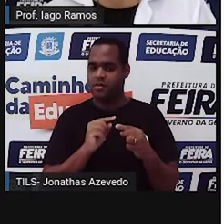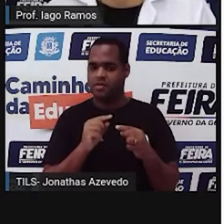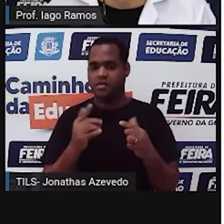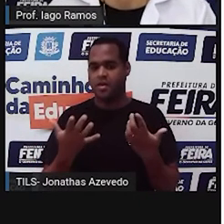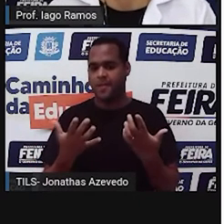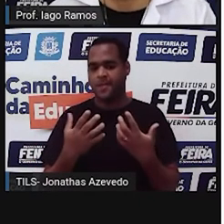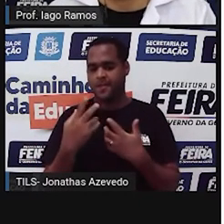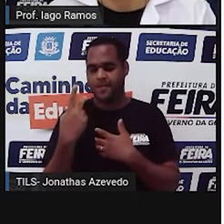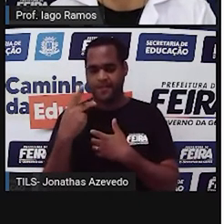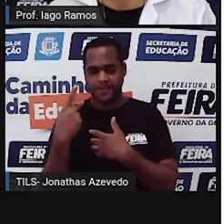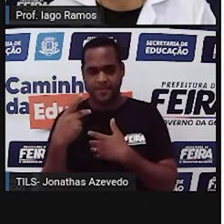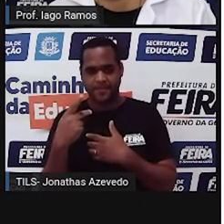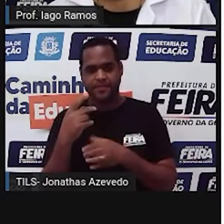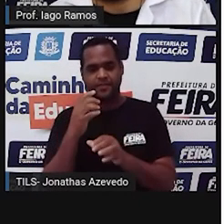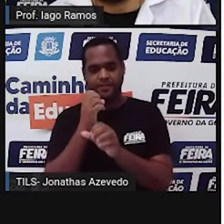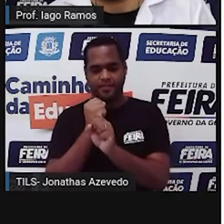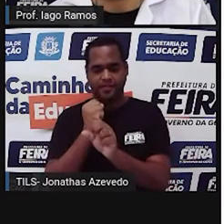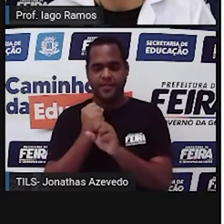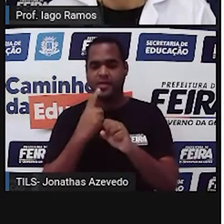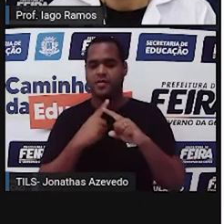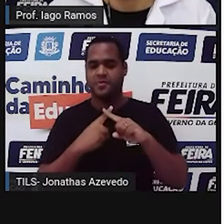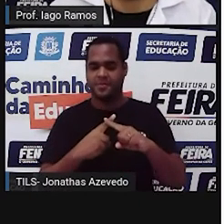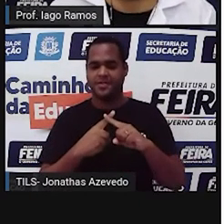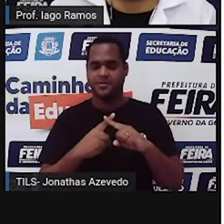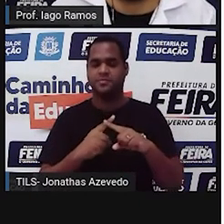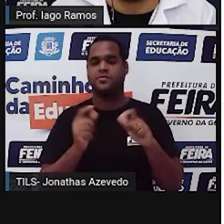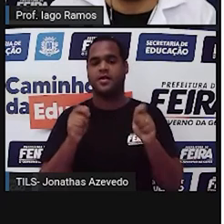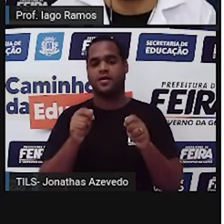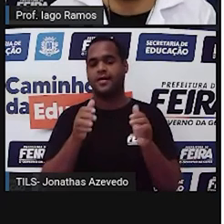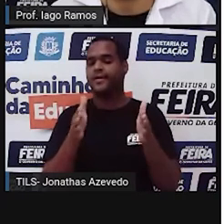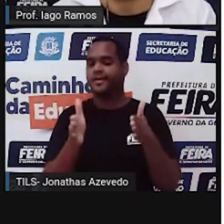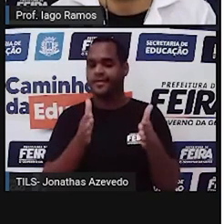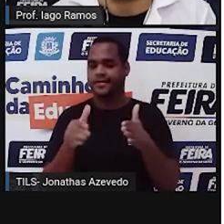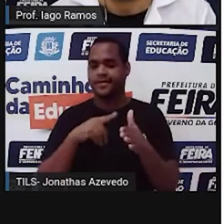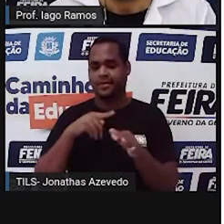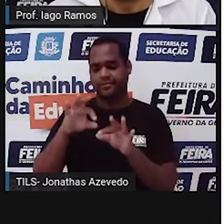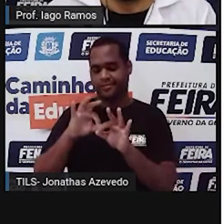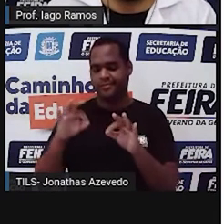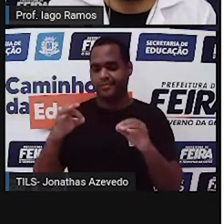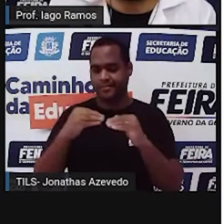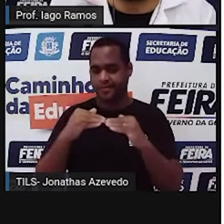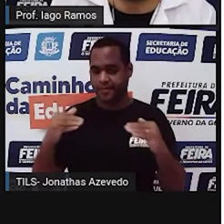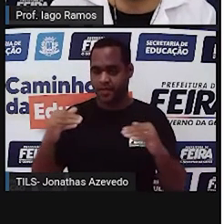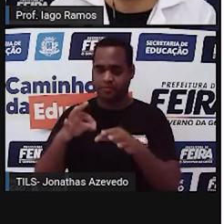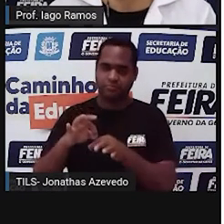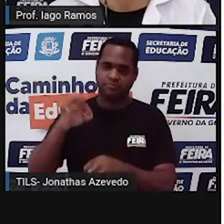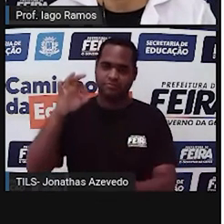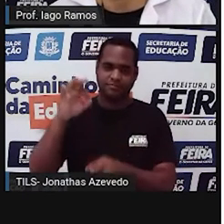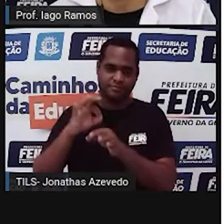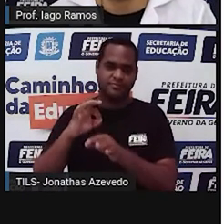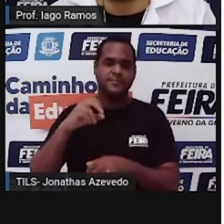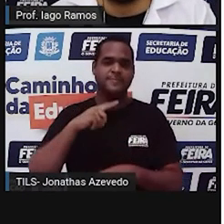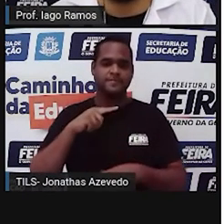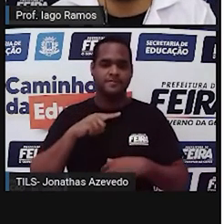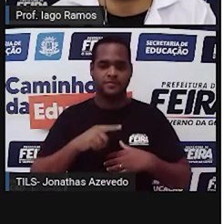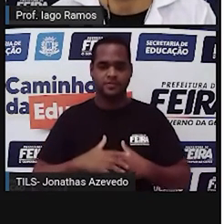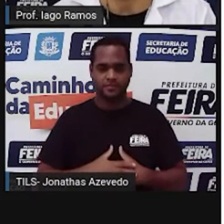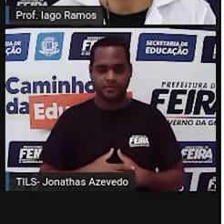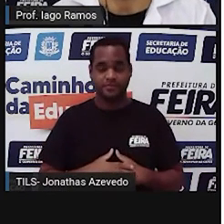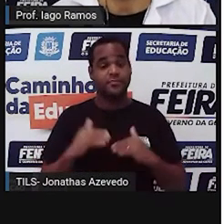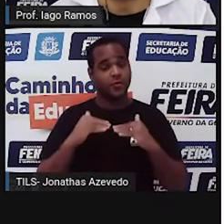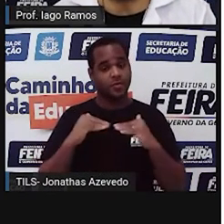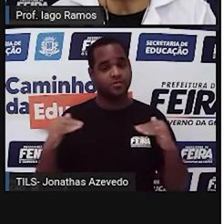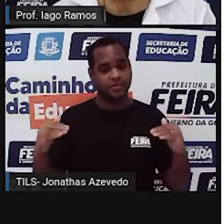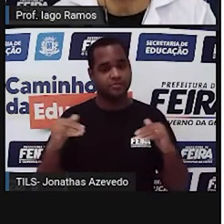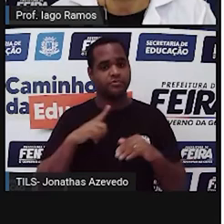ou seja, metade da multiplicação entre o comprimento e a altura. E ali na figura a gente já tem o comprimento e a